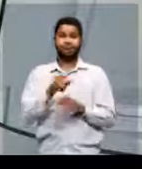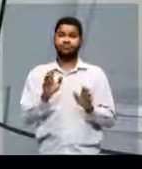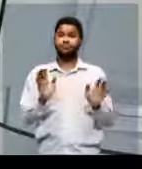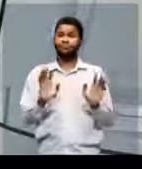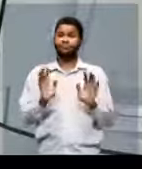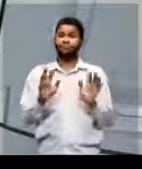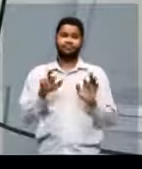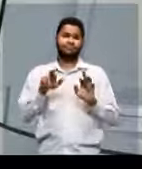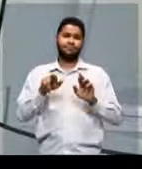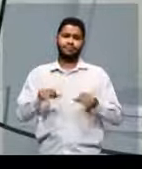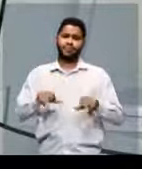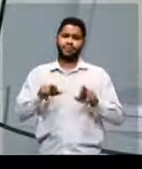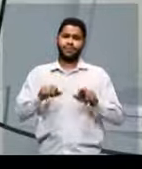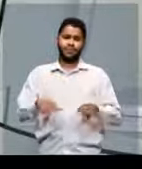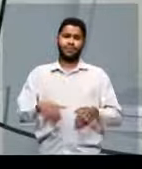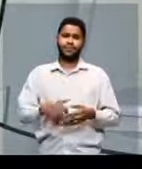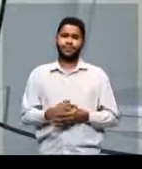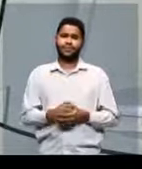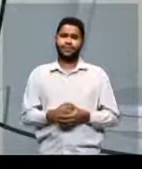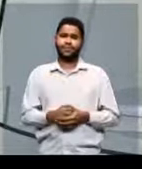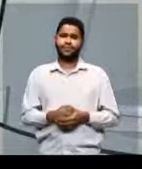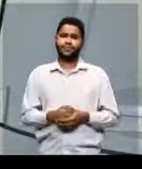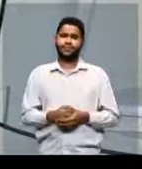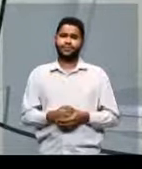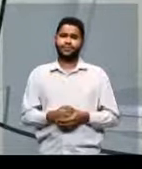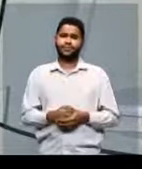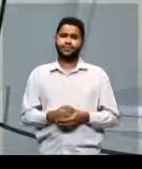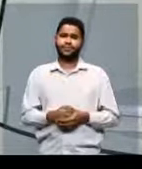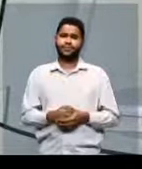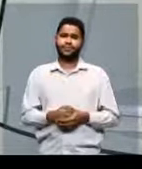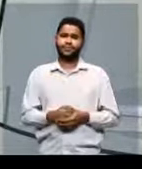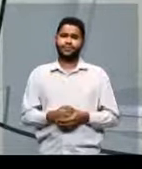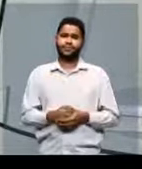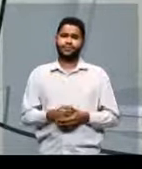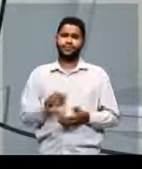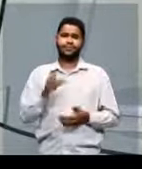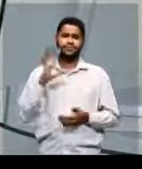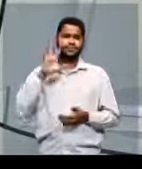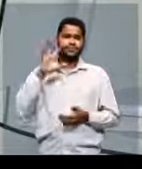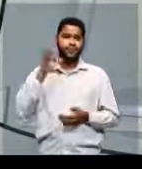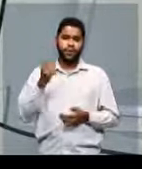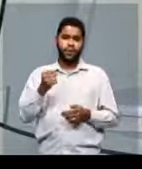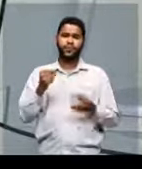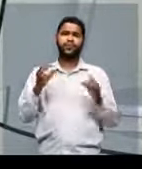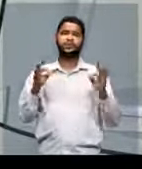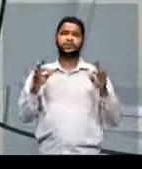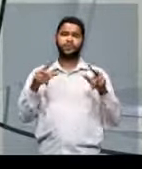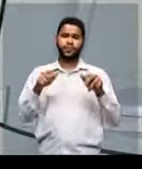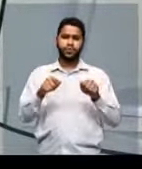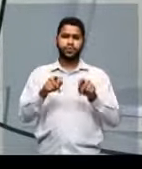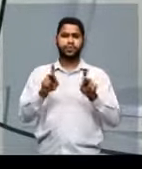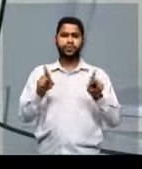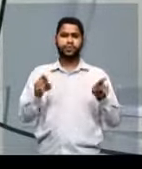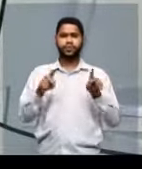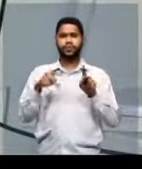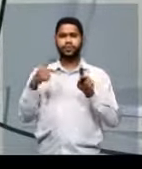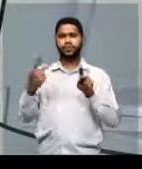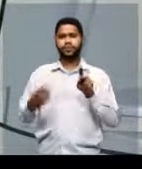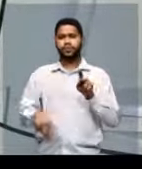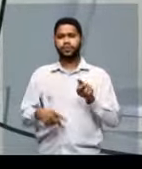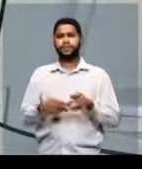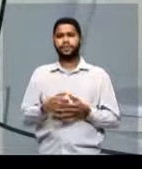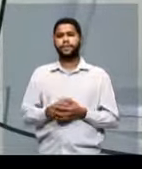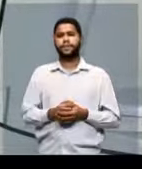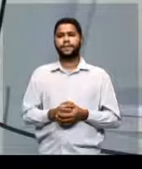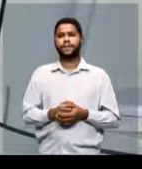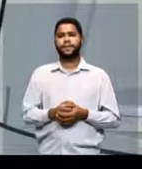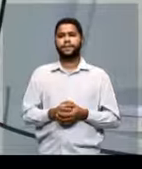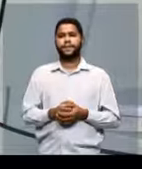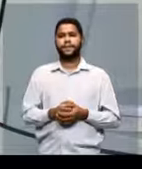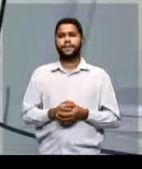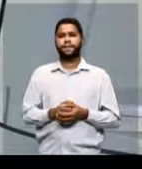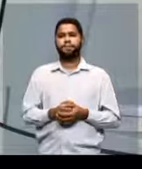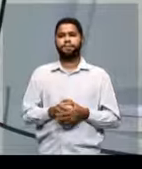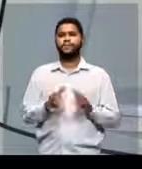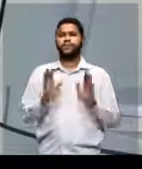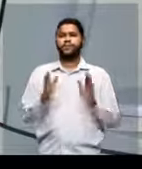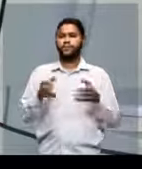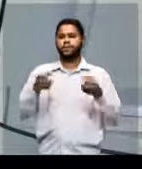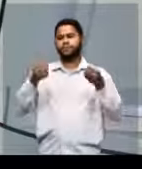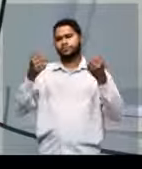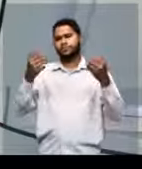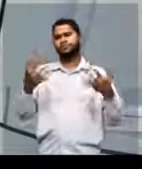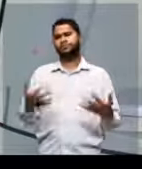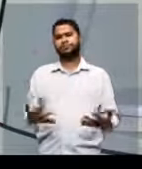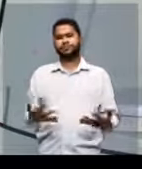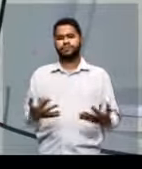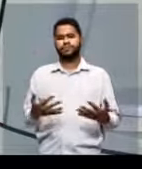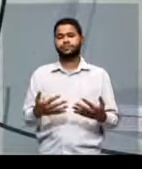Não, não é assim, gente. Eu acho que todos os professores aqui já falaram